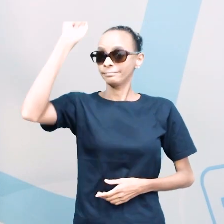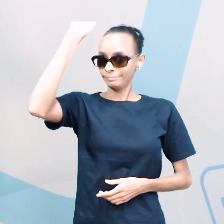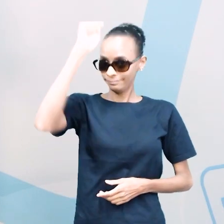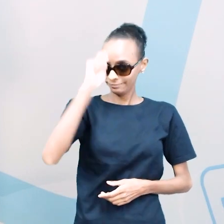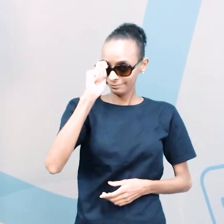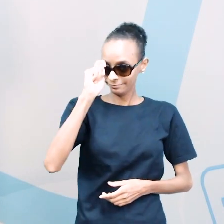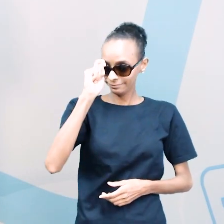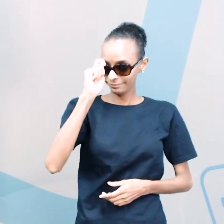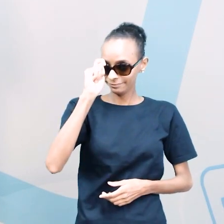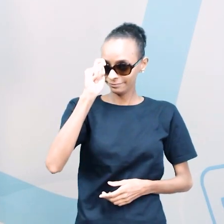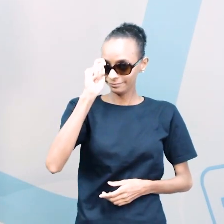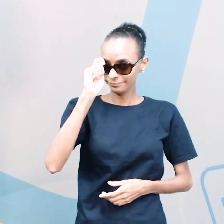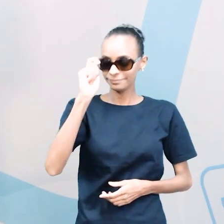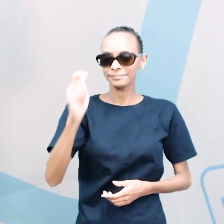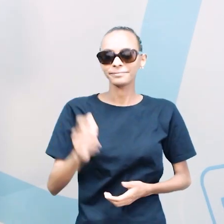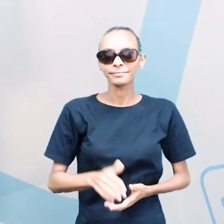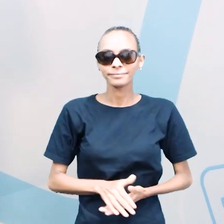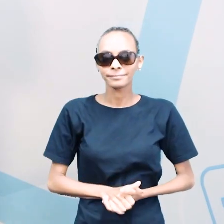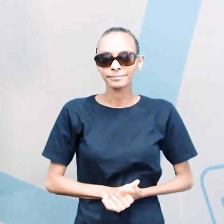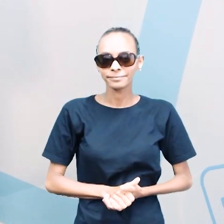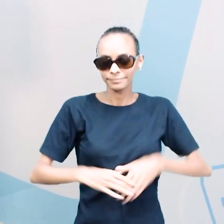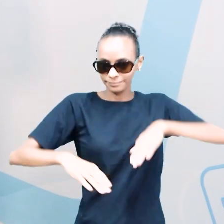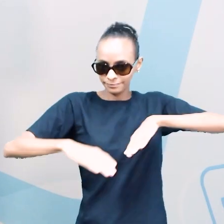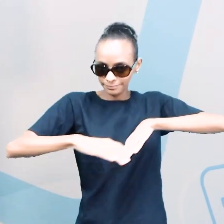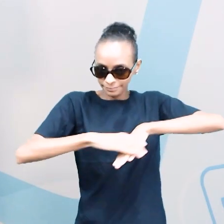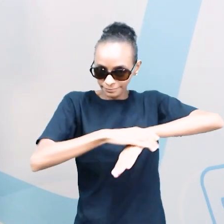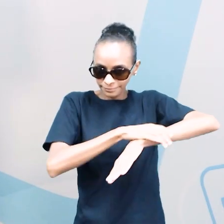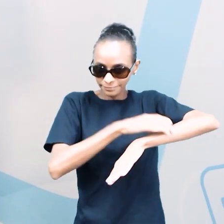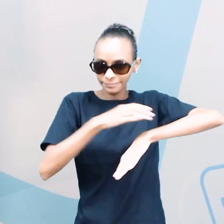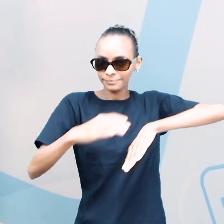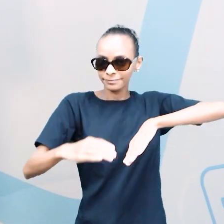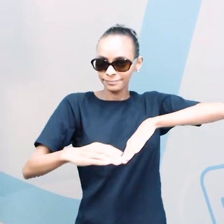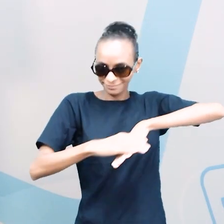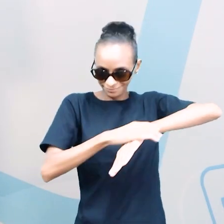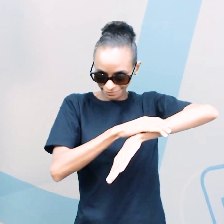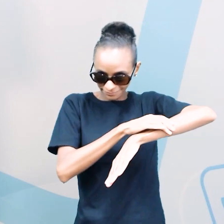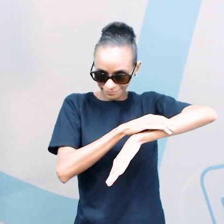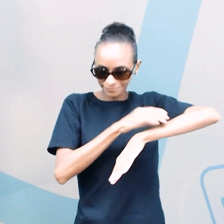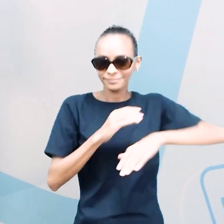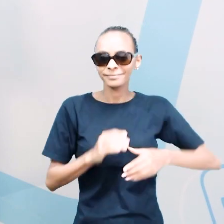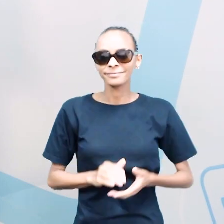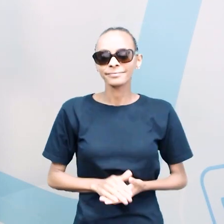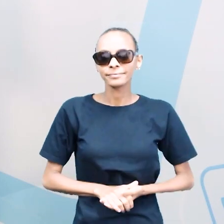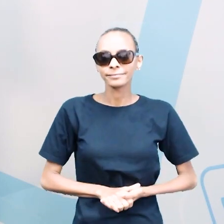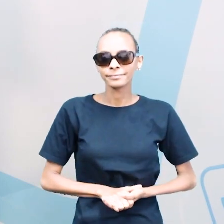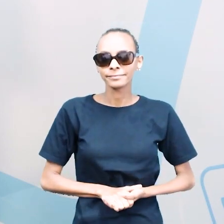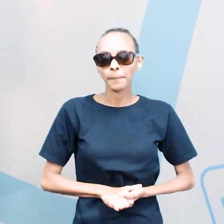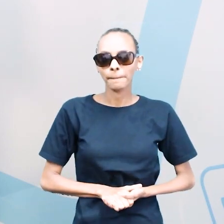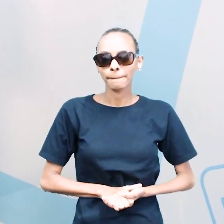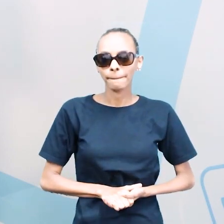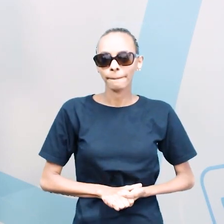Cap. Socks. Socks.